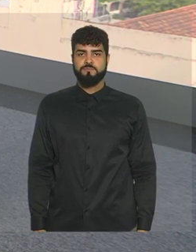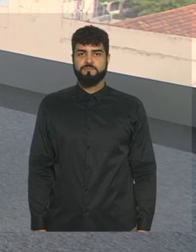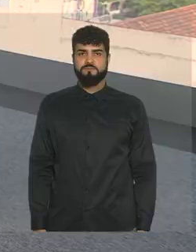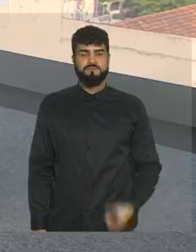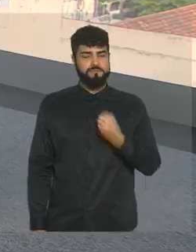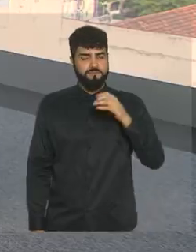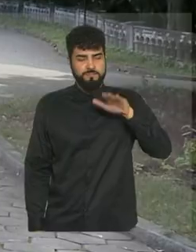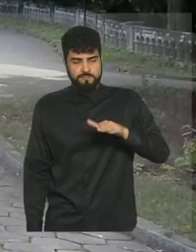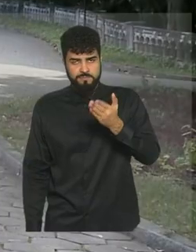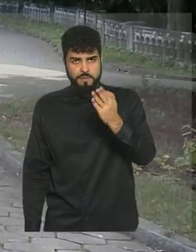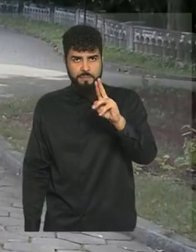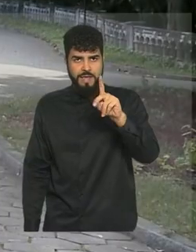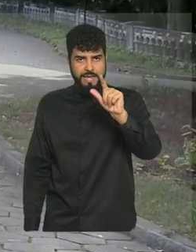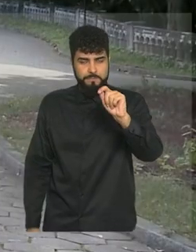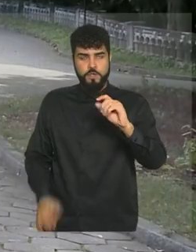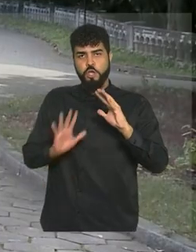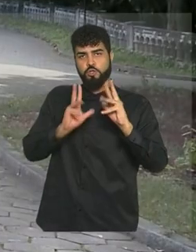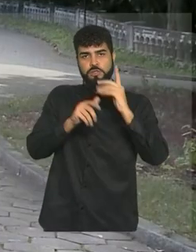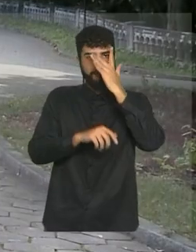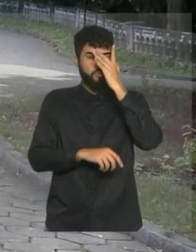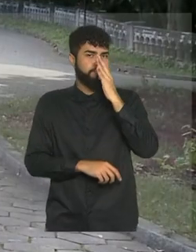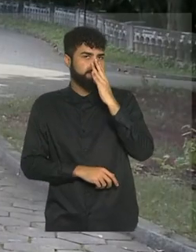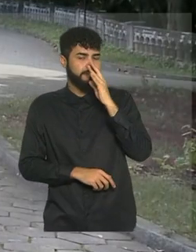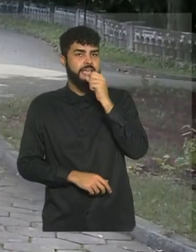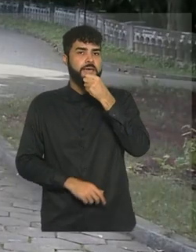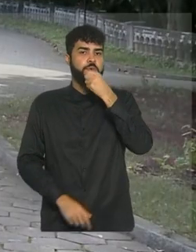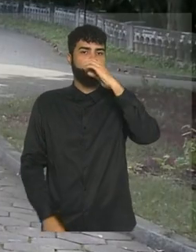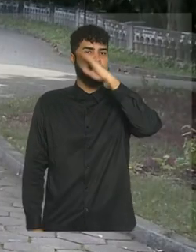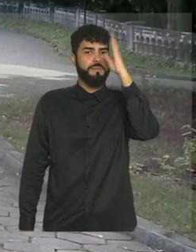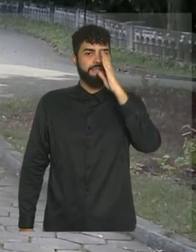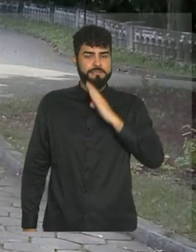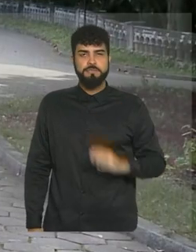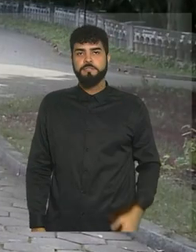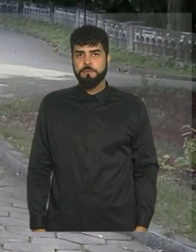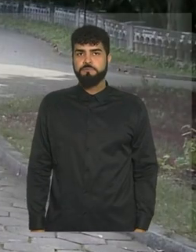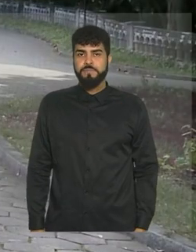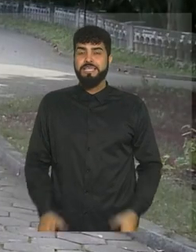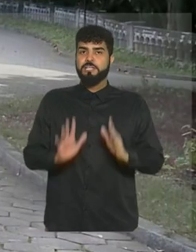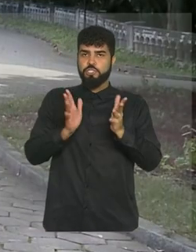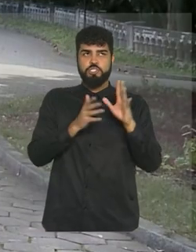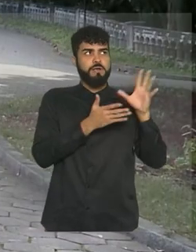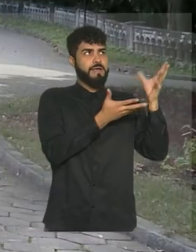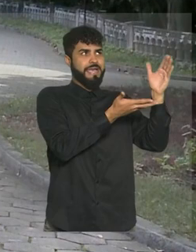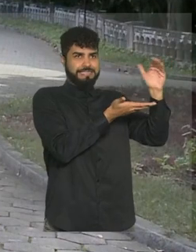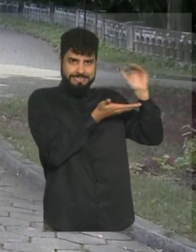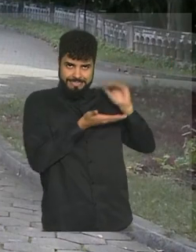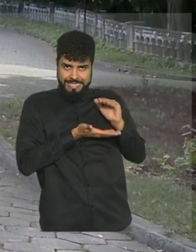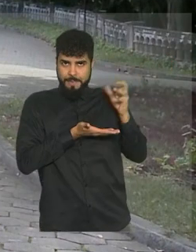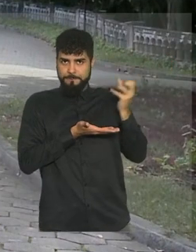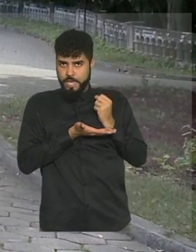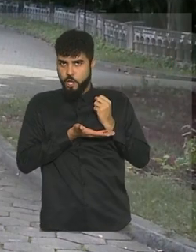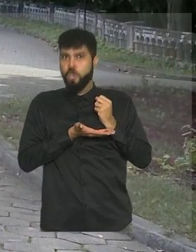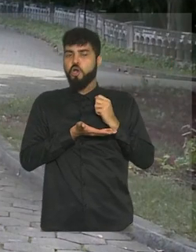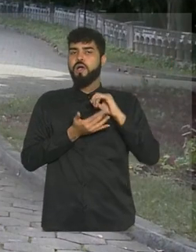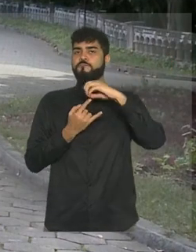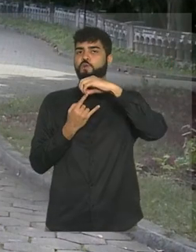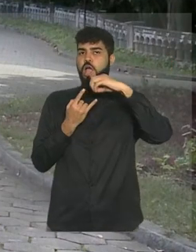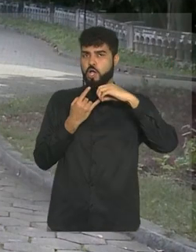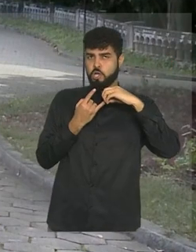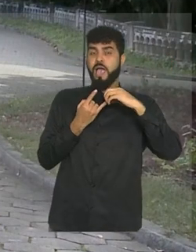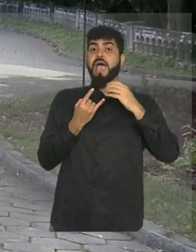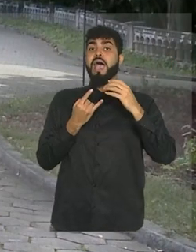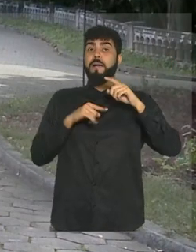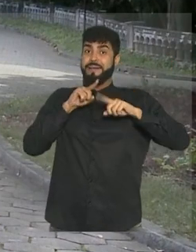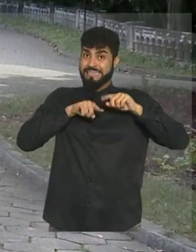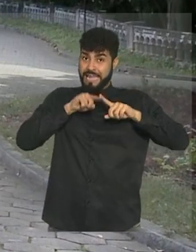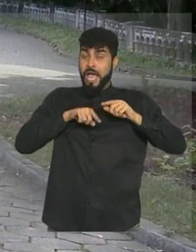Boa tarde, Braga. Boa tarde a todos que acompanham o Repórter Brasil. Com os insumos que foram recebidos, a Fundação Oswaldo Cruz vai